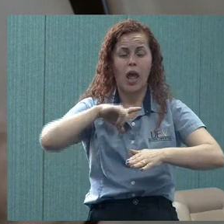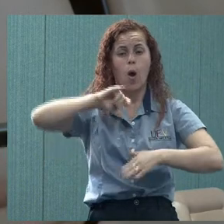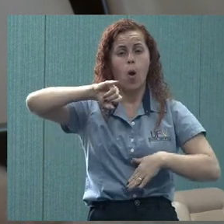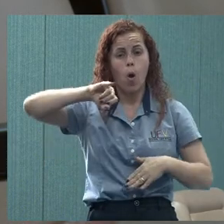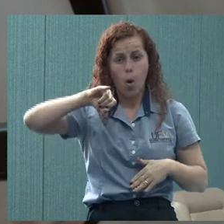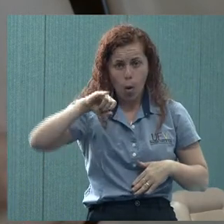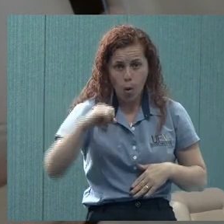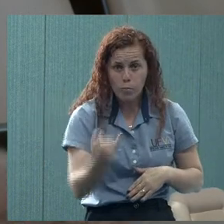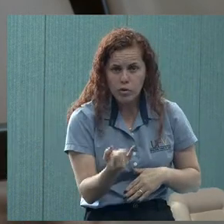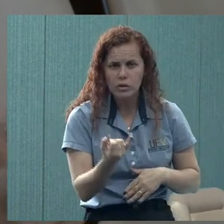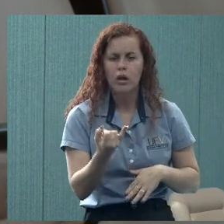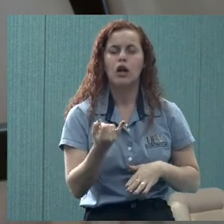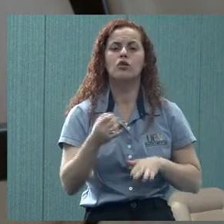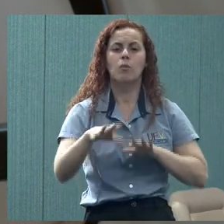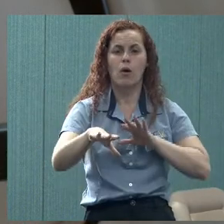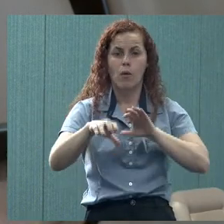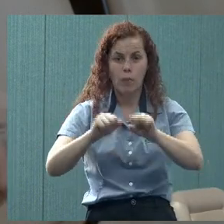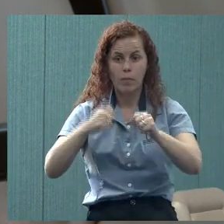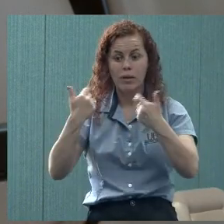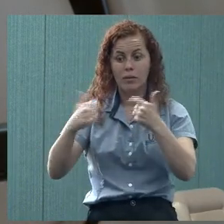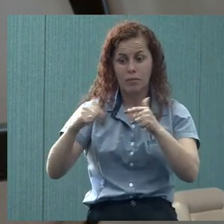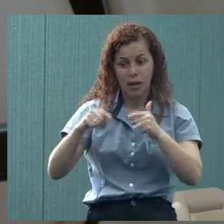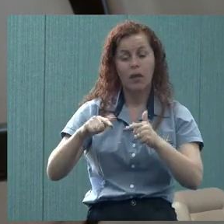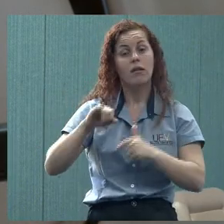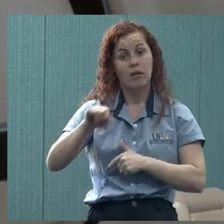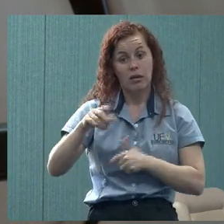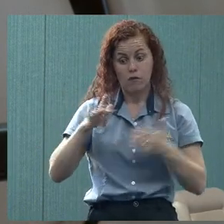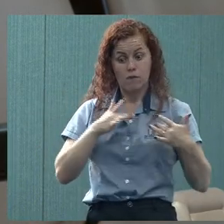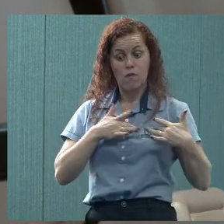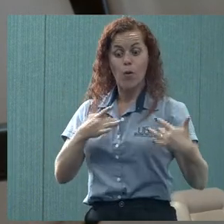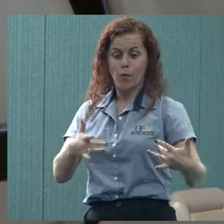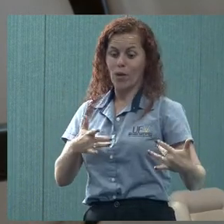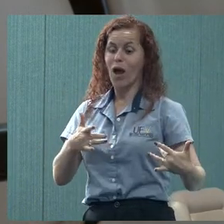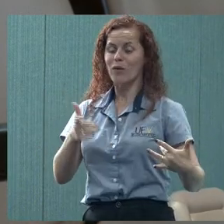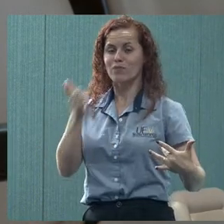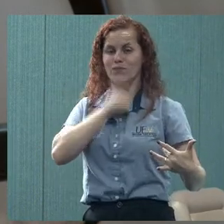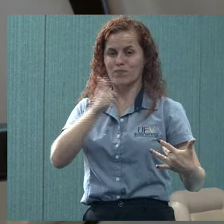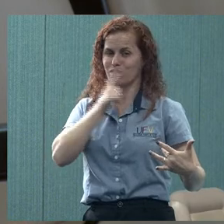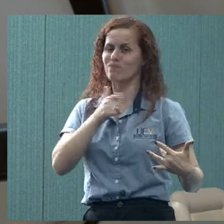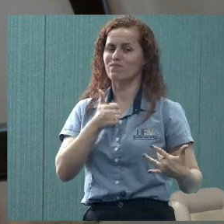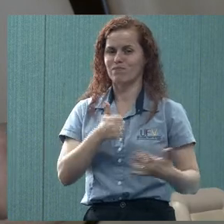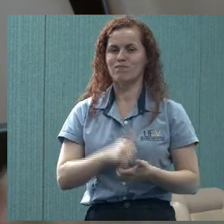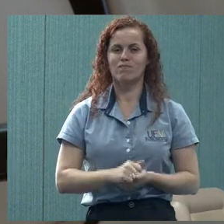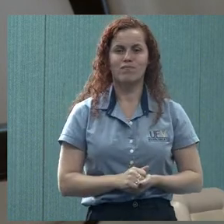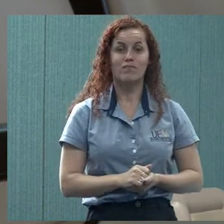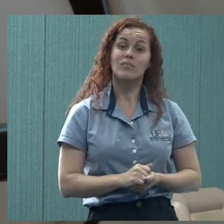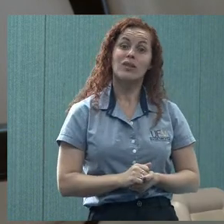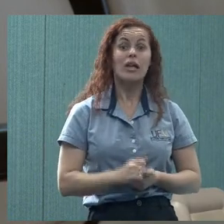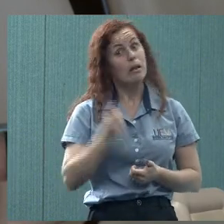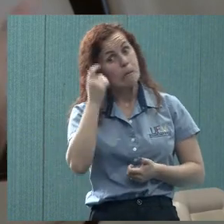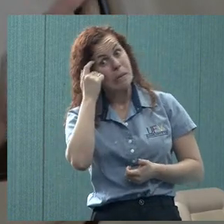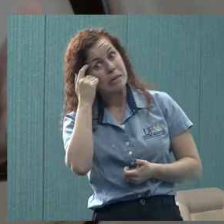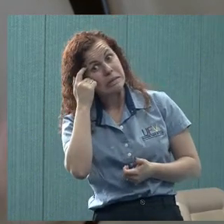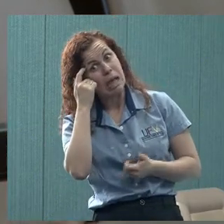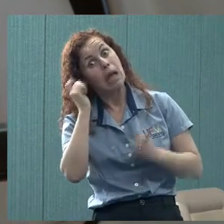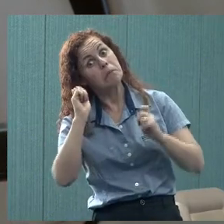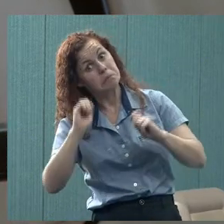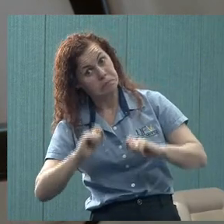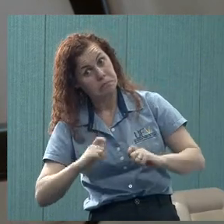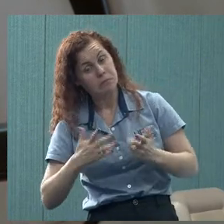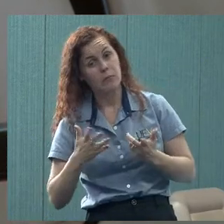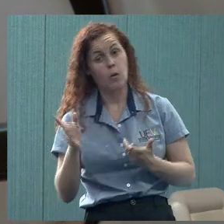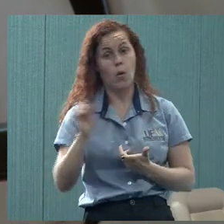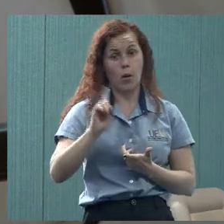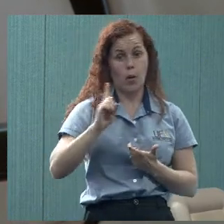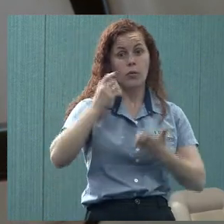de uma formação para trabalhar com isso, eles seriam voluntários. Entende? Então, é viável pensar nisso? Eu queria que você comentasse